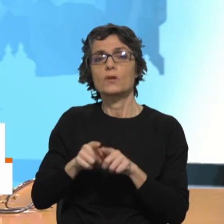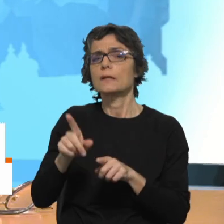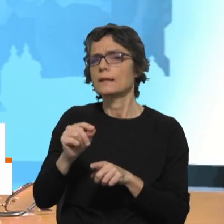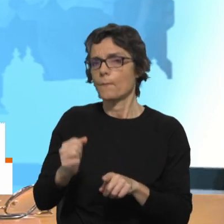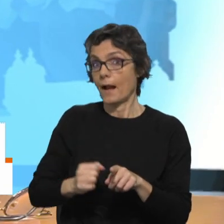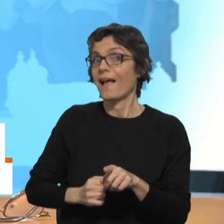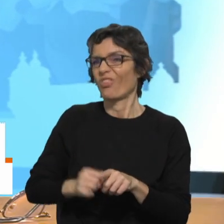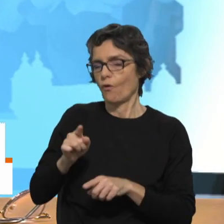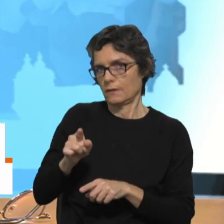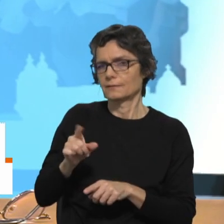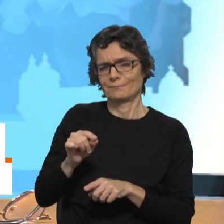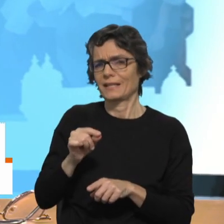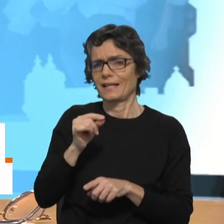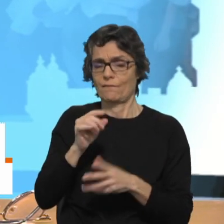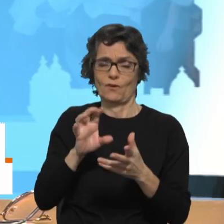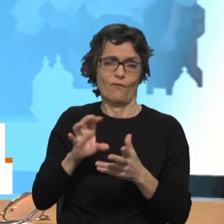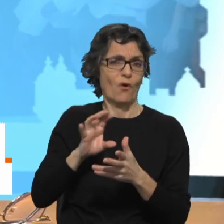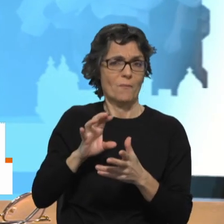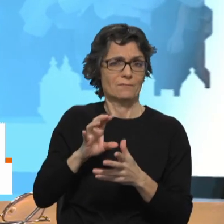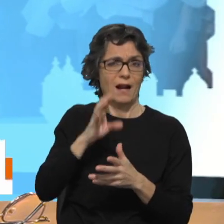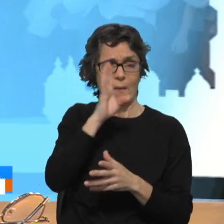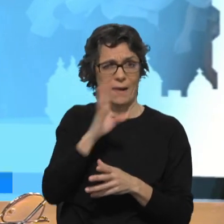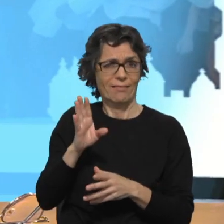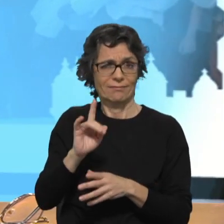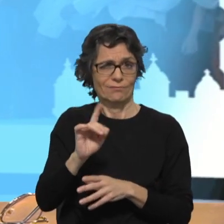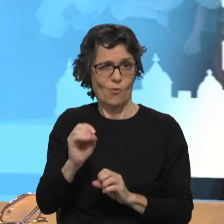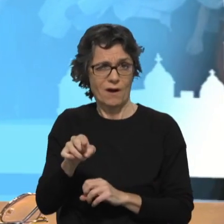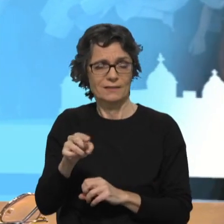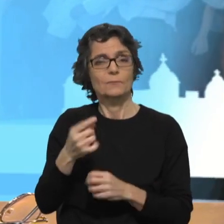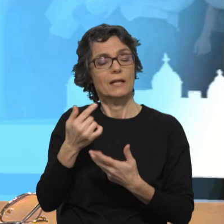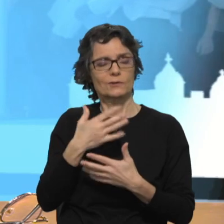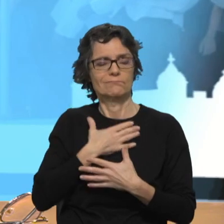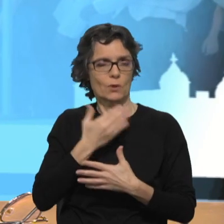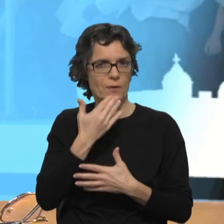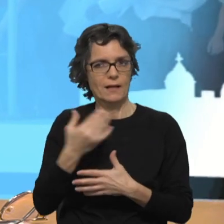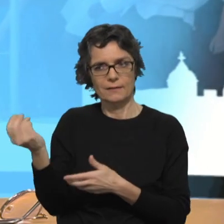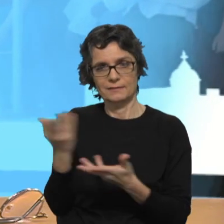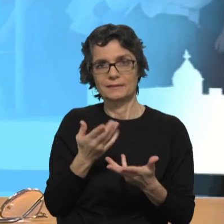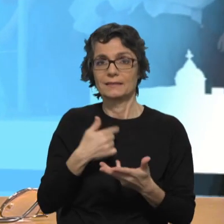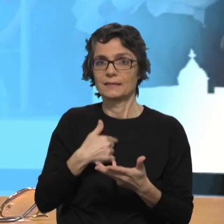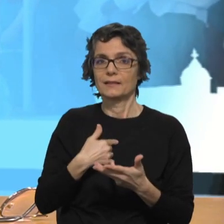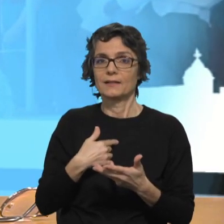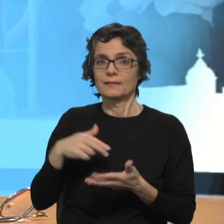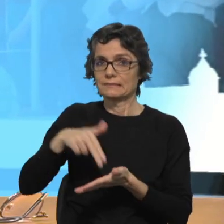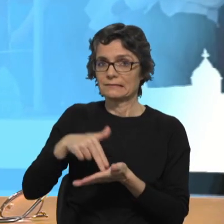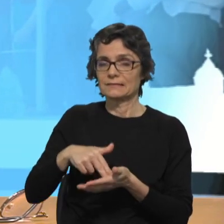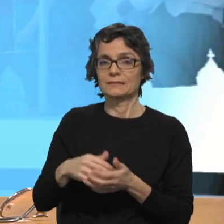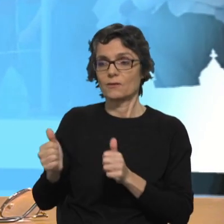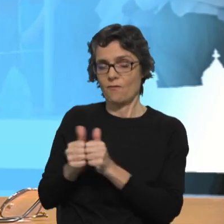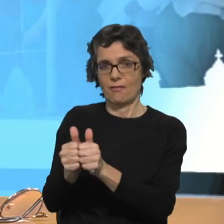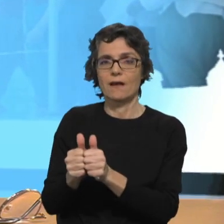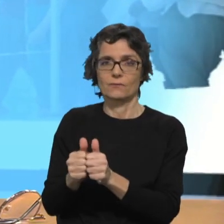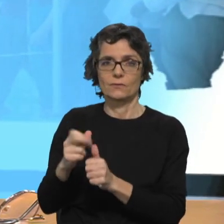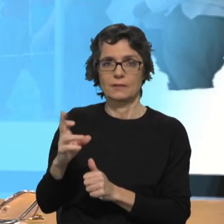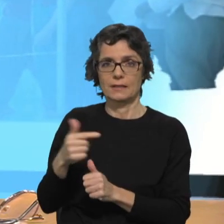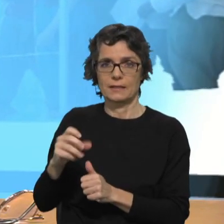habitual. Já não é tão raro, mas não é assim tão habitual. Portanto, é com muito gosto que estou aqui, ainda mais ao lado da Rita Sacramento Monteiro.